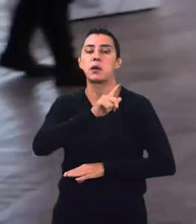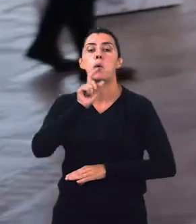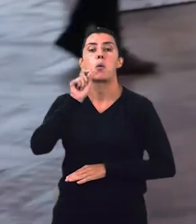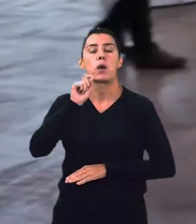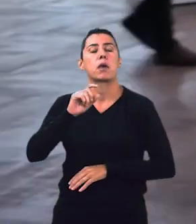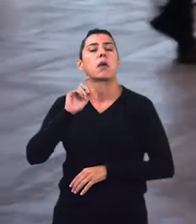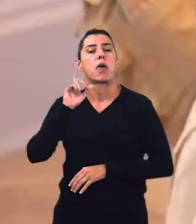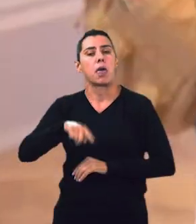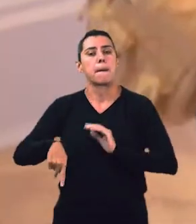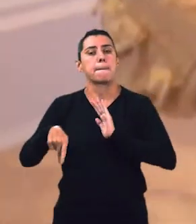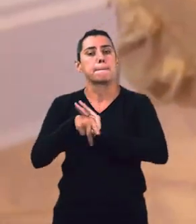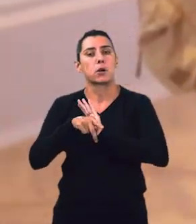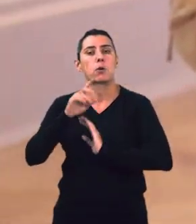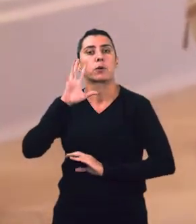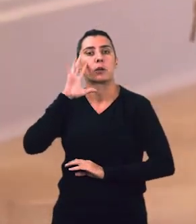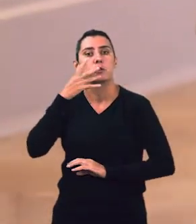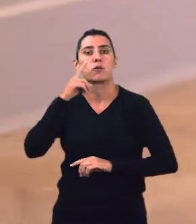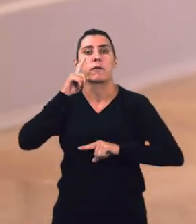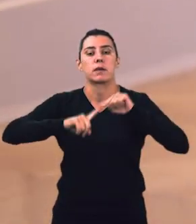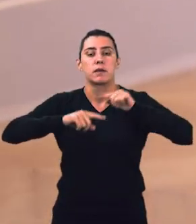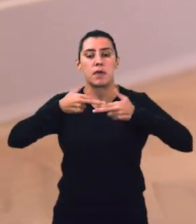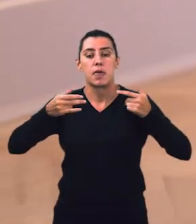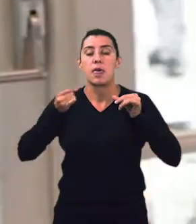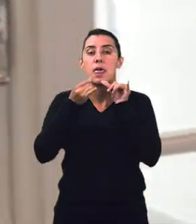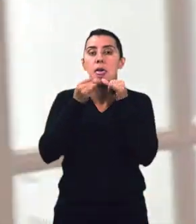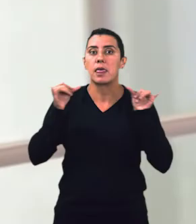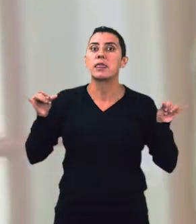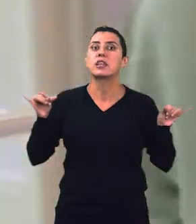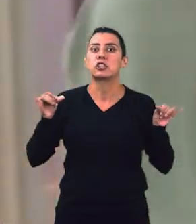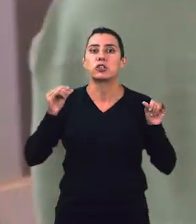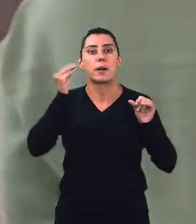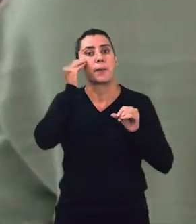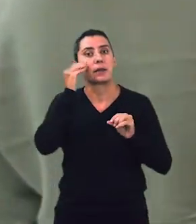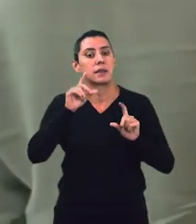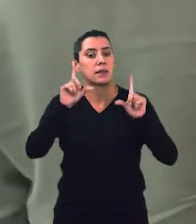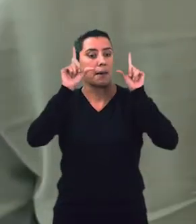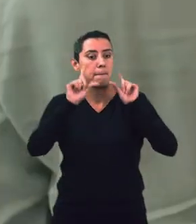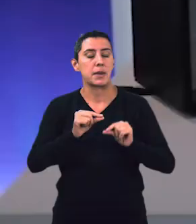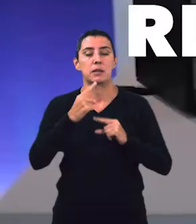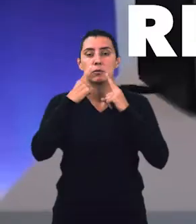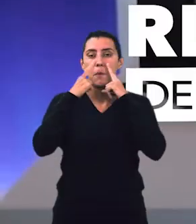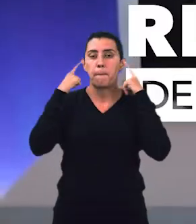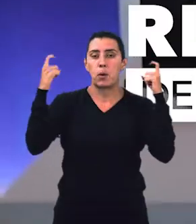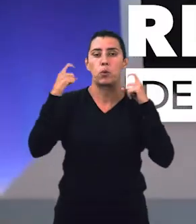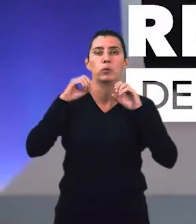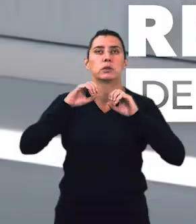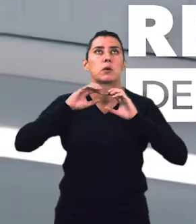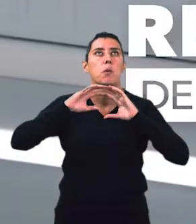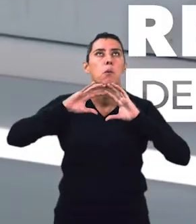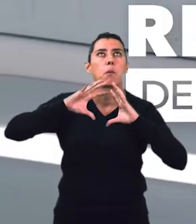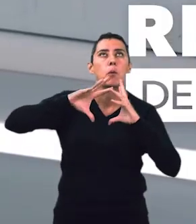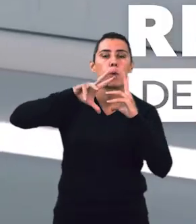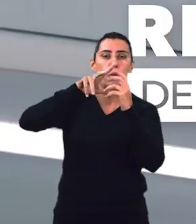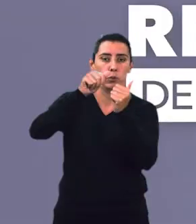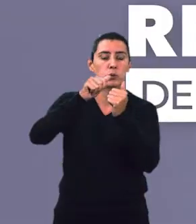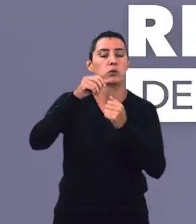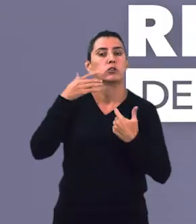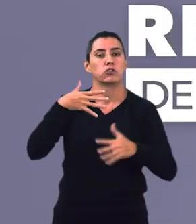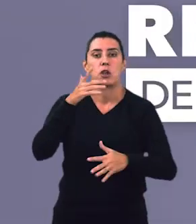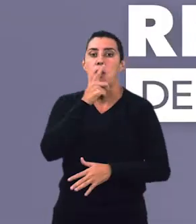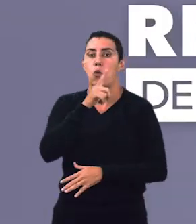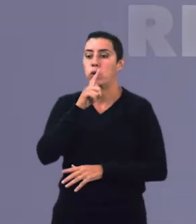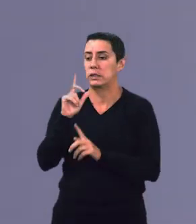para reduzir as emissões de carbono. Nos últimos 11 anos, as soluções Huawei Digital Power ajudaram a reduzir 1